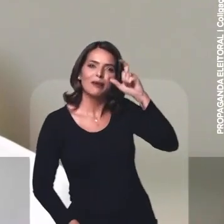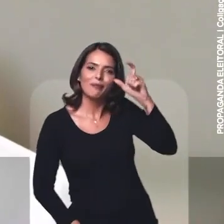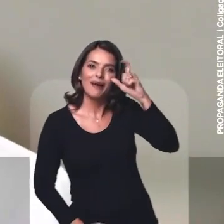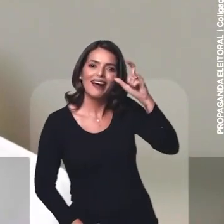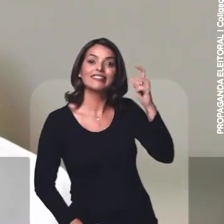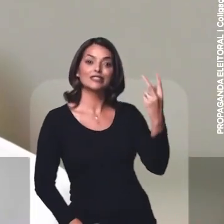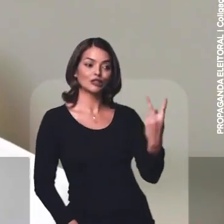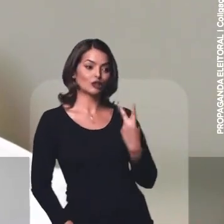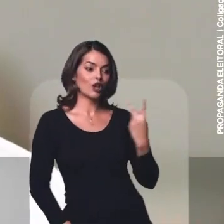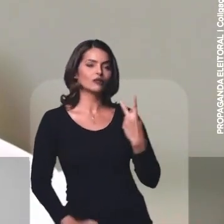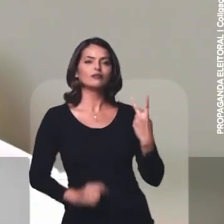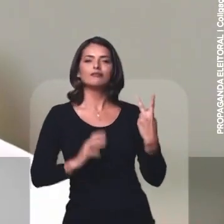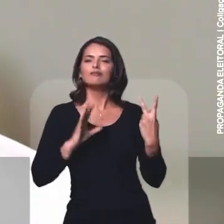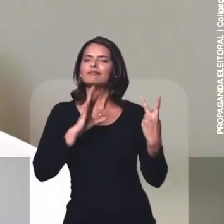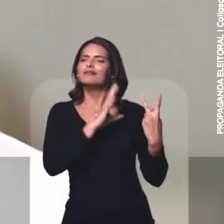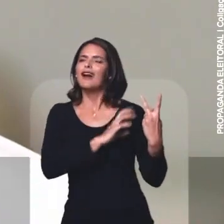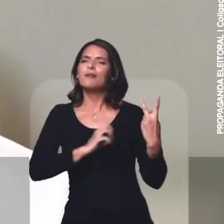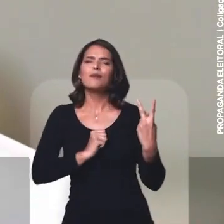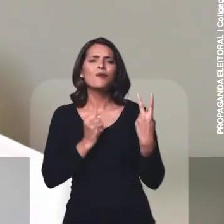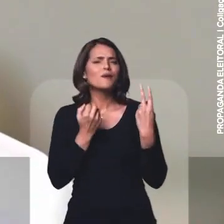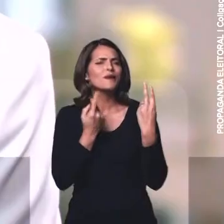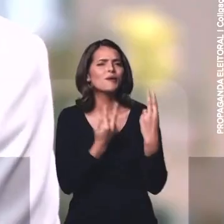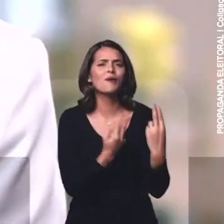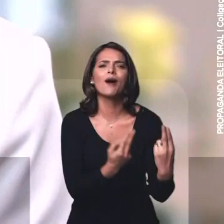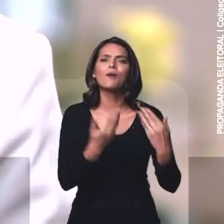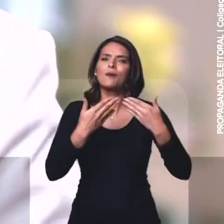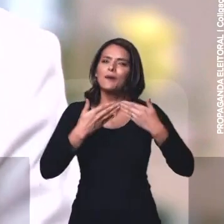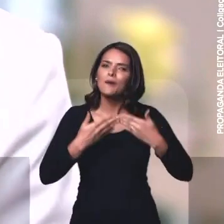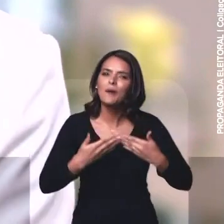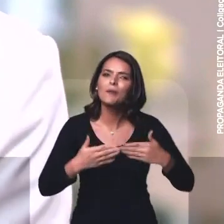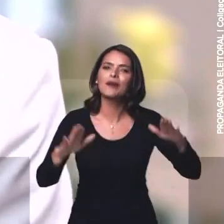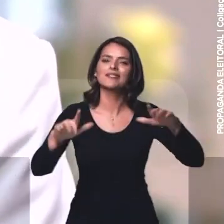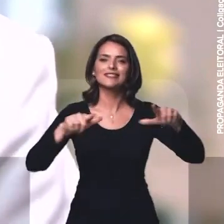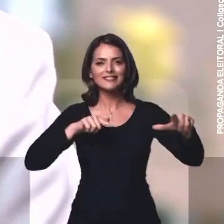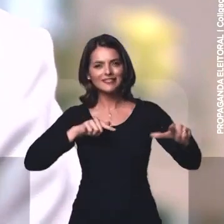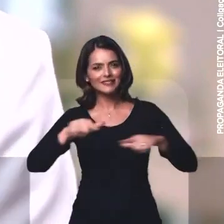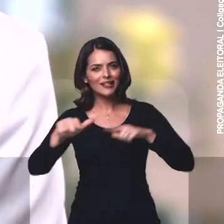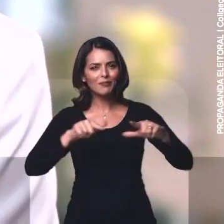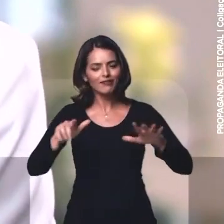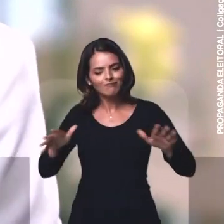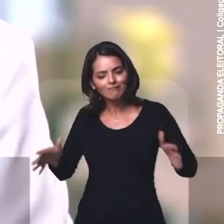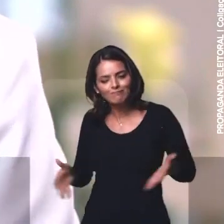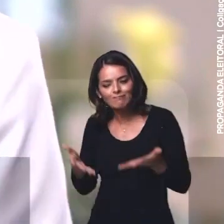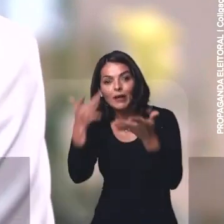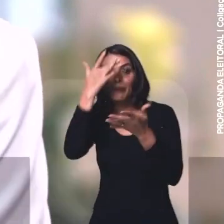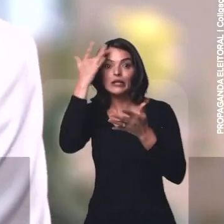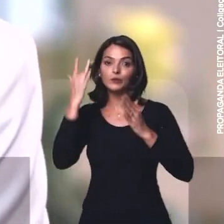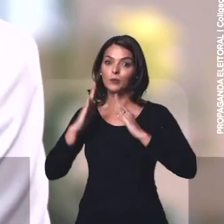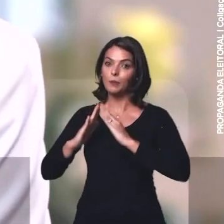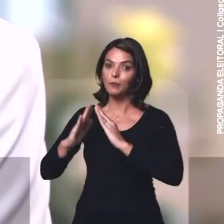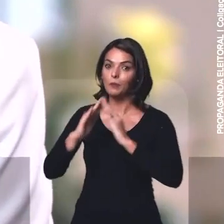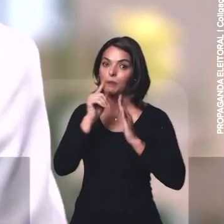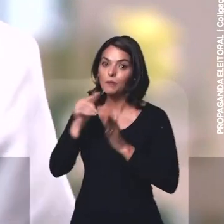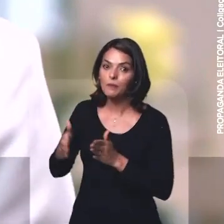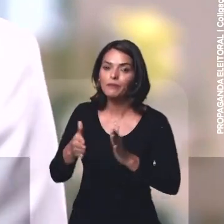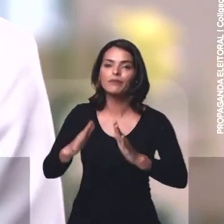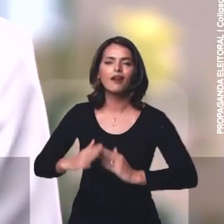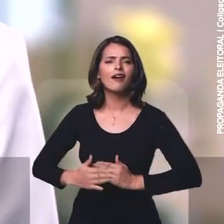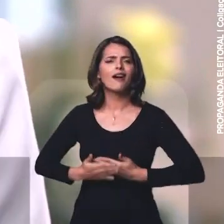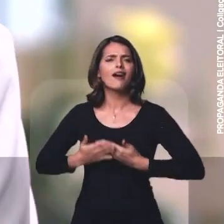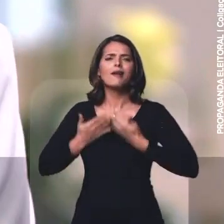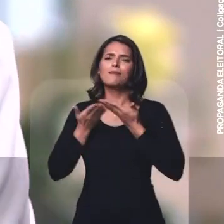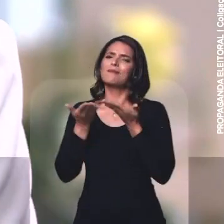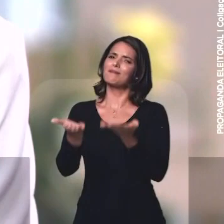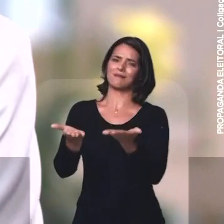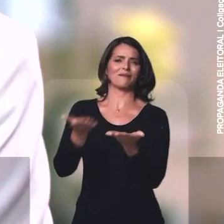Damares e a gente com esse mesmo amor, né? E daí a gente começa esse trabalho pelos ribeirinhos. Então a gente tem uma paixão